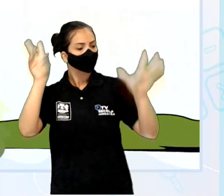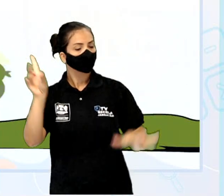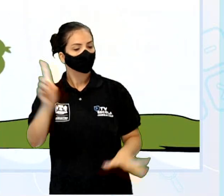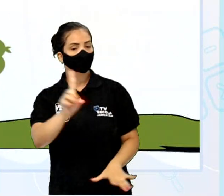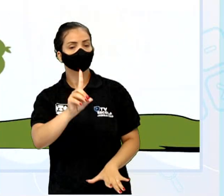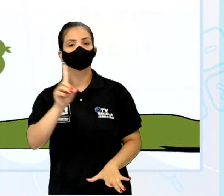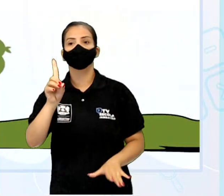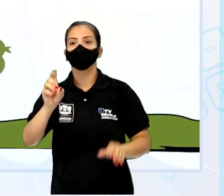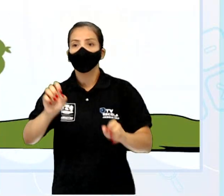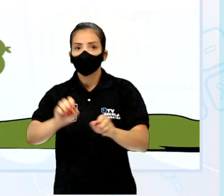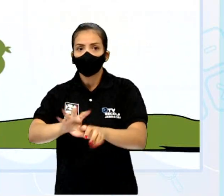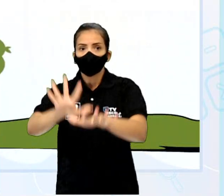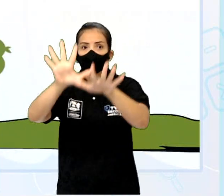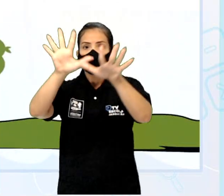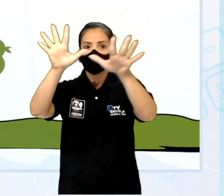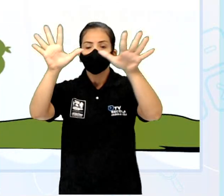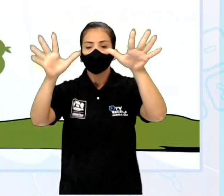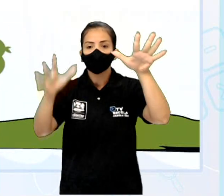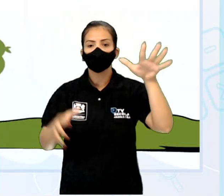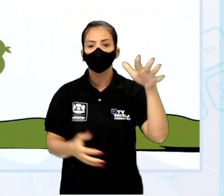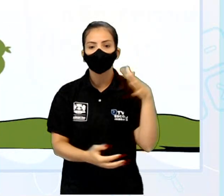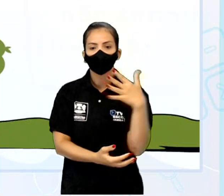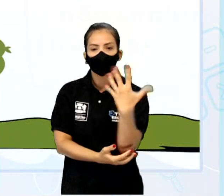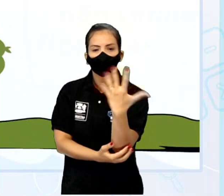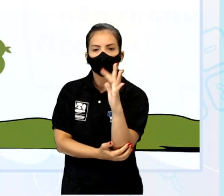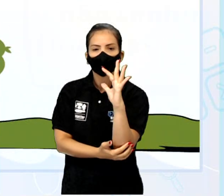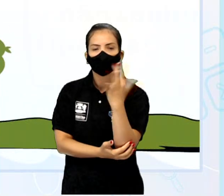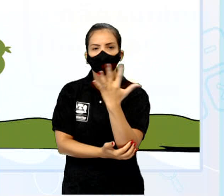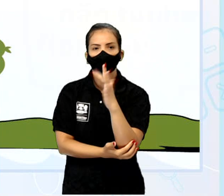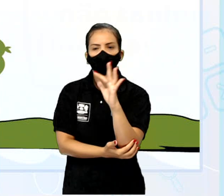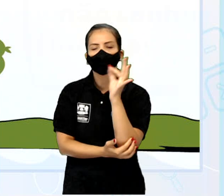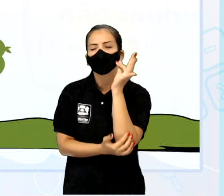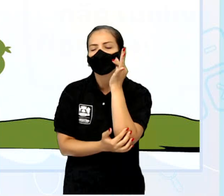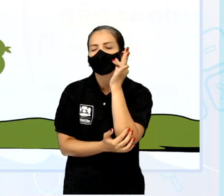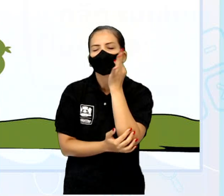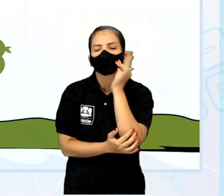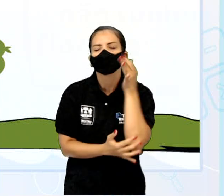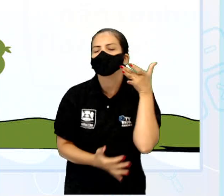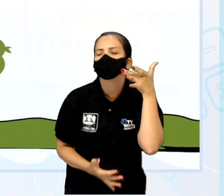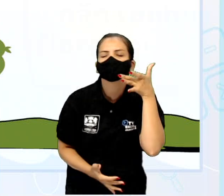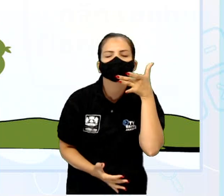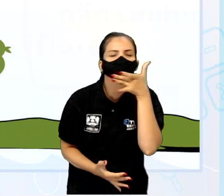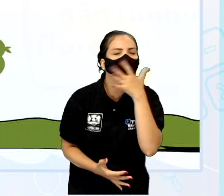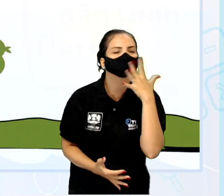criaram árvores carregadas de frutos saborosos e coloridos.